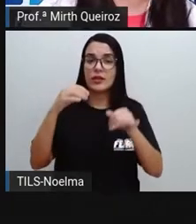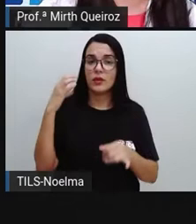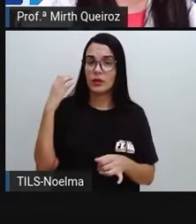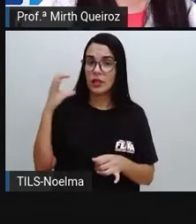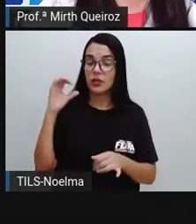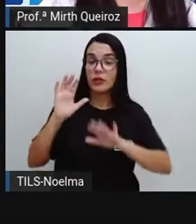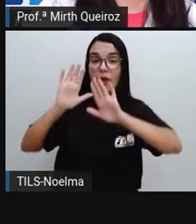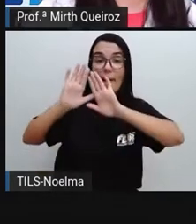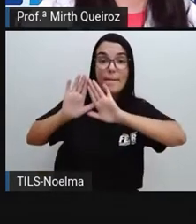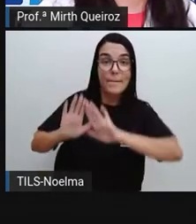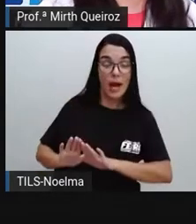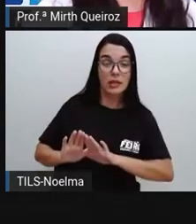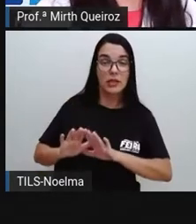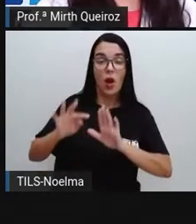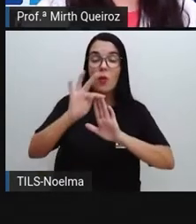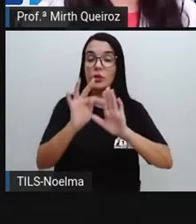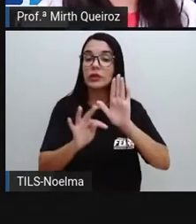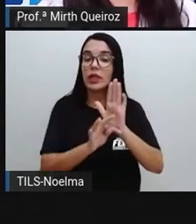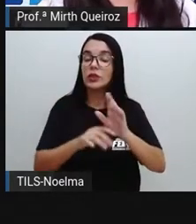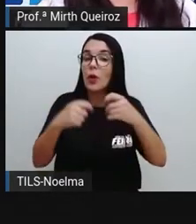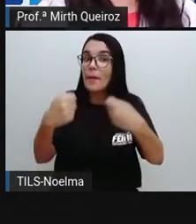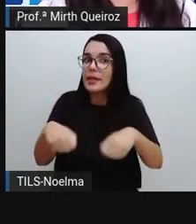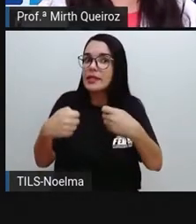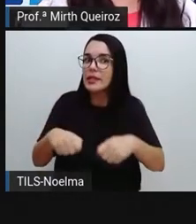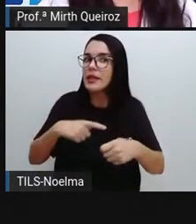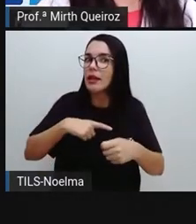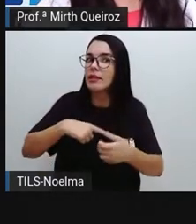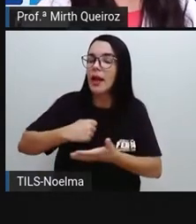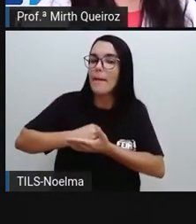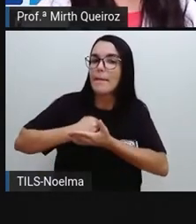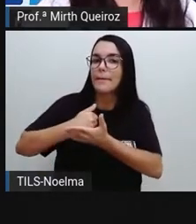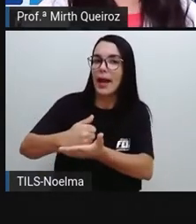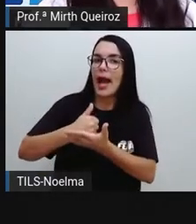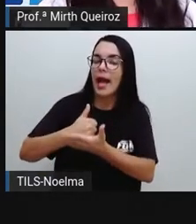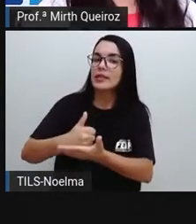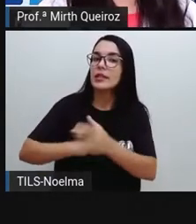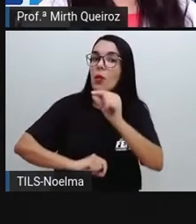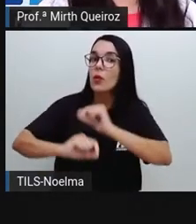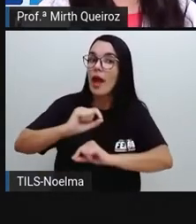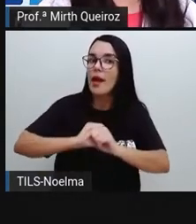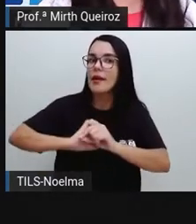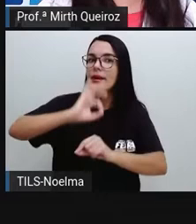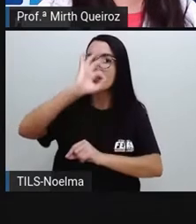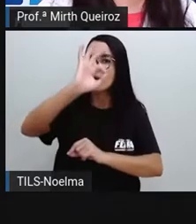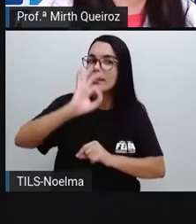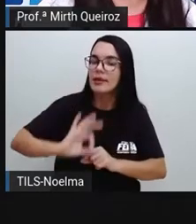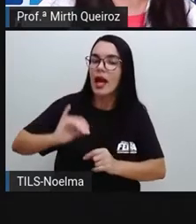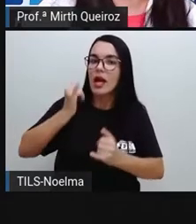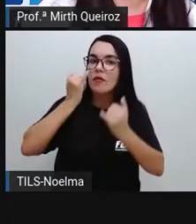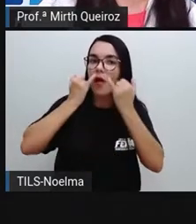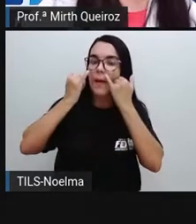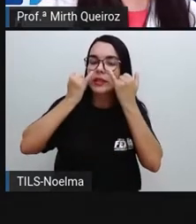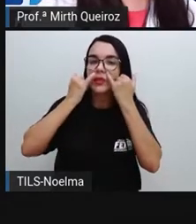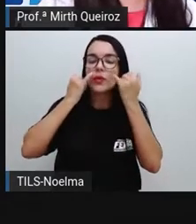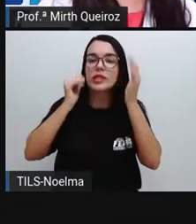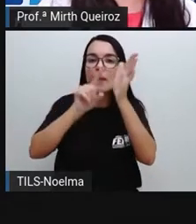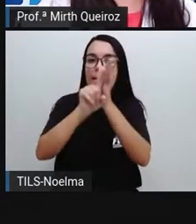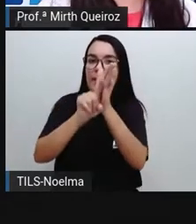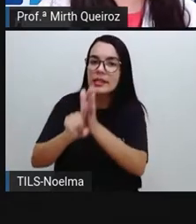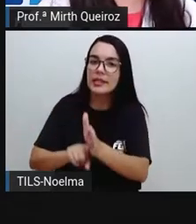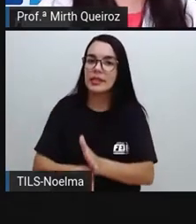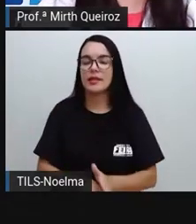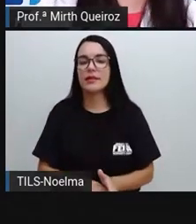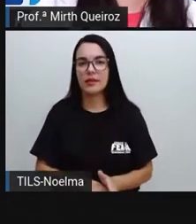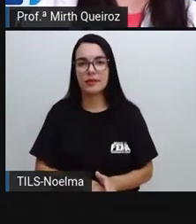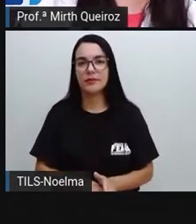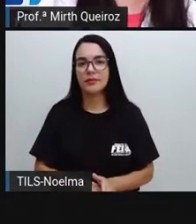texto, ele deve ser feito com base em dados, né? Em pesquisas. Possa ser que